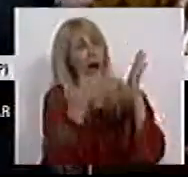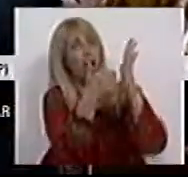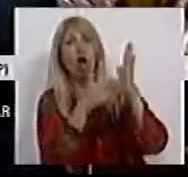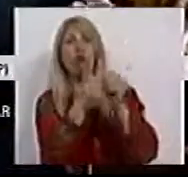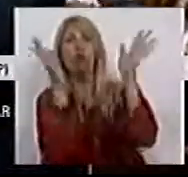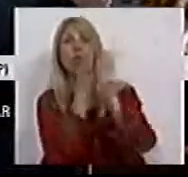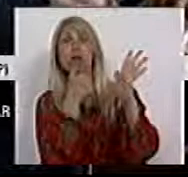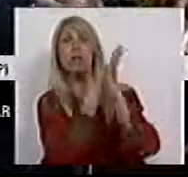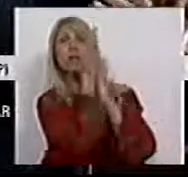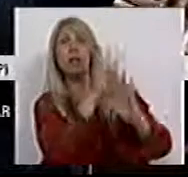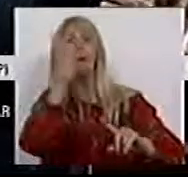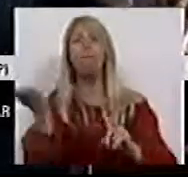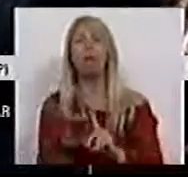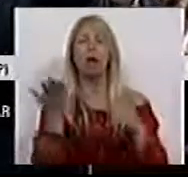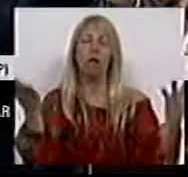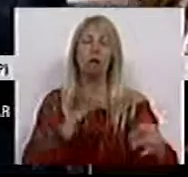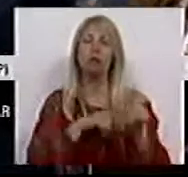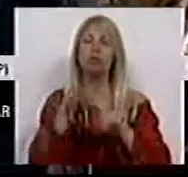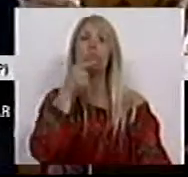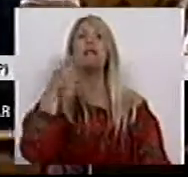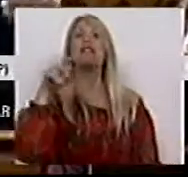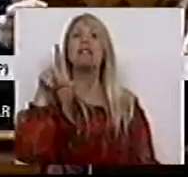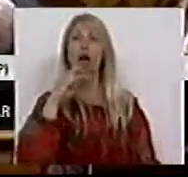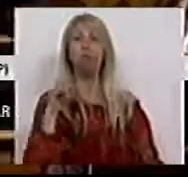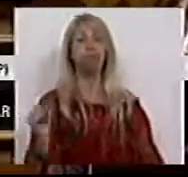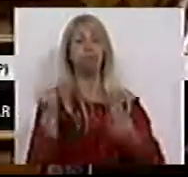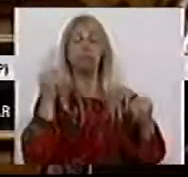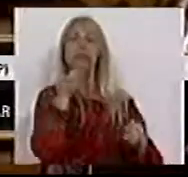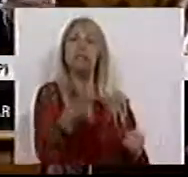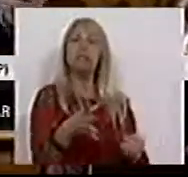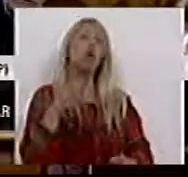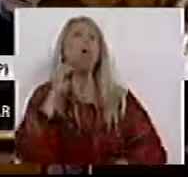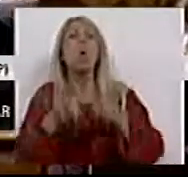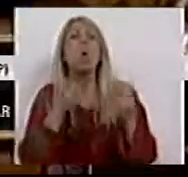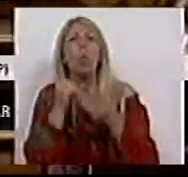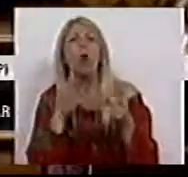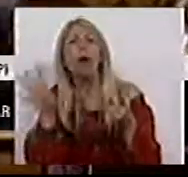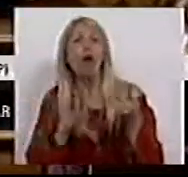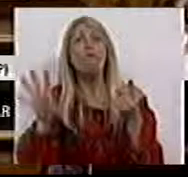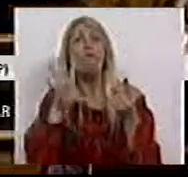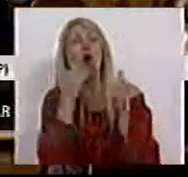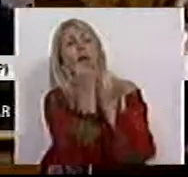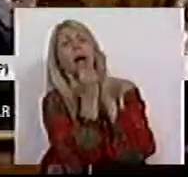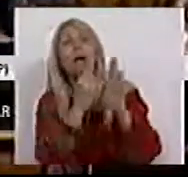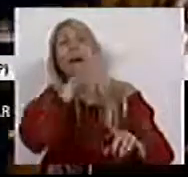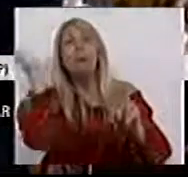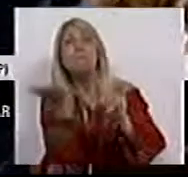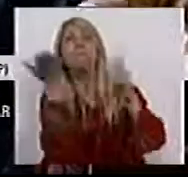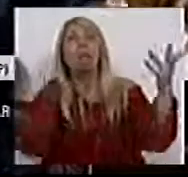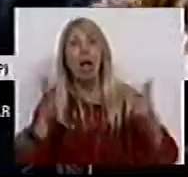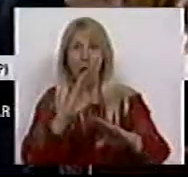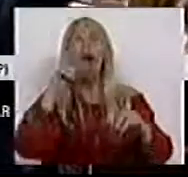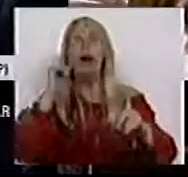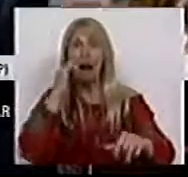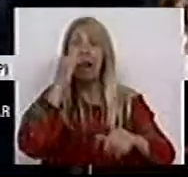o que o Sr. Deputado Telmo Correia se recusou a dizer era exatamente qual é a moldura penal, a agravação. A agravação é abstrata. Mas